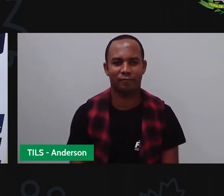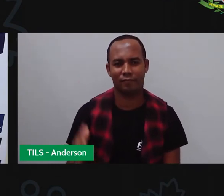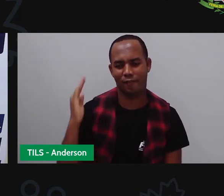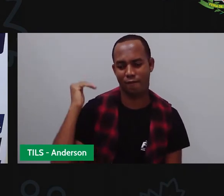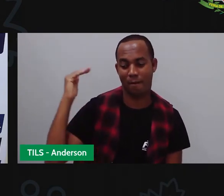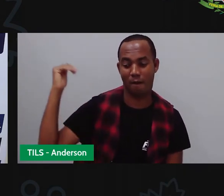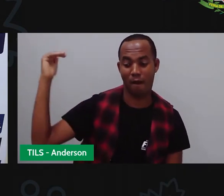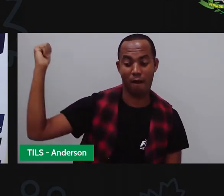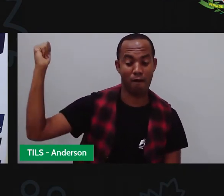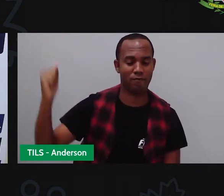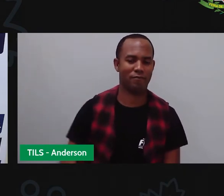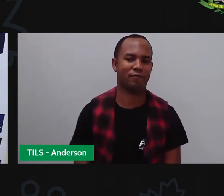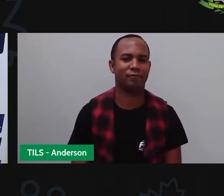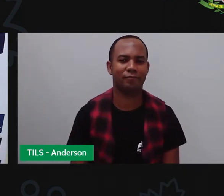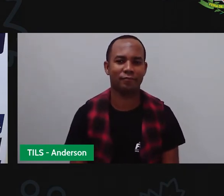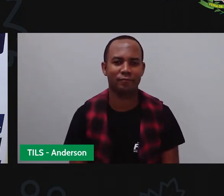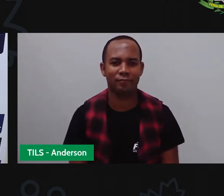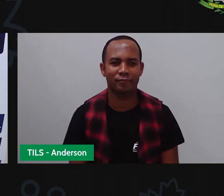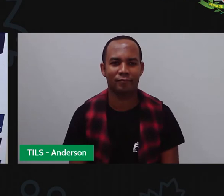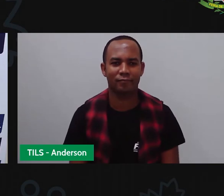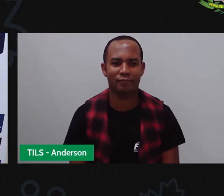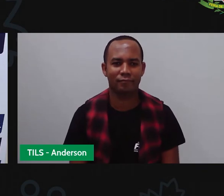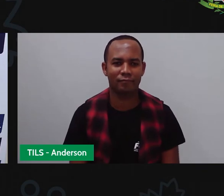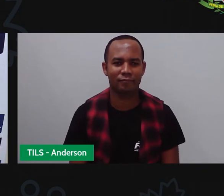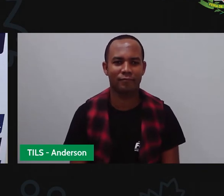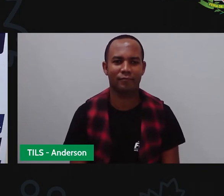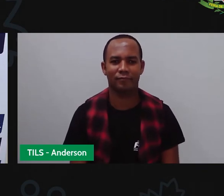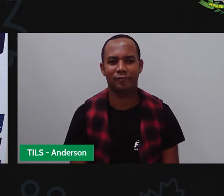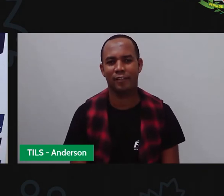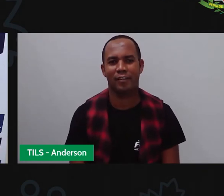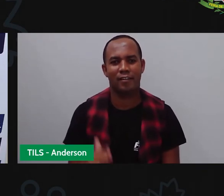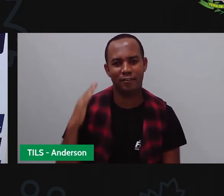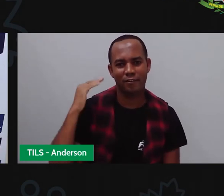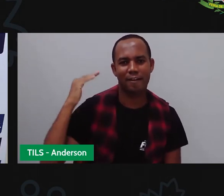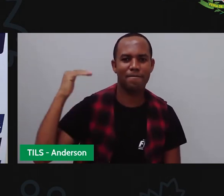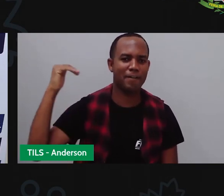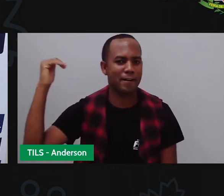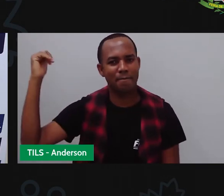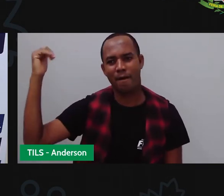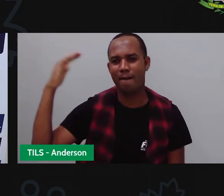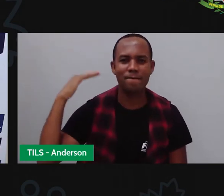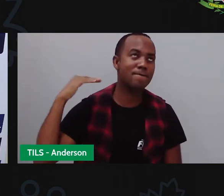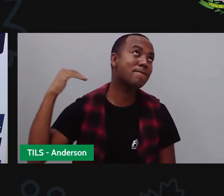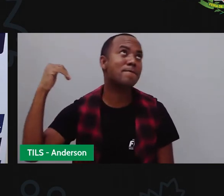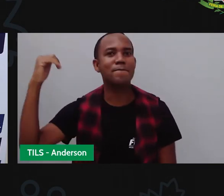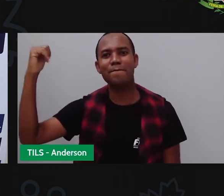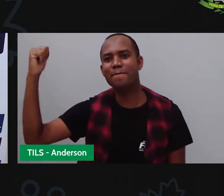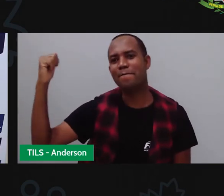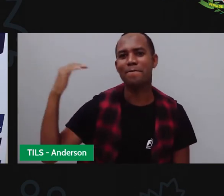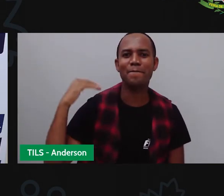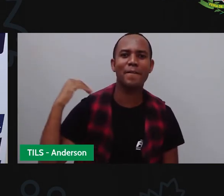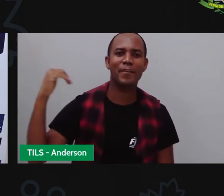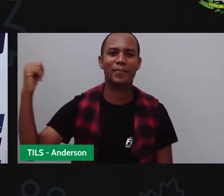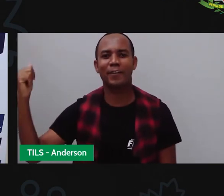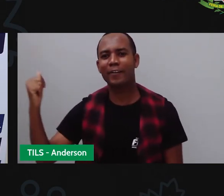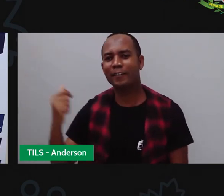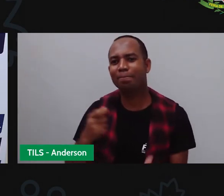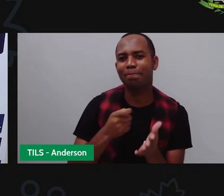Famosa. Ninguém vai se dar com a gente, Anderson, porque o céu é o limite, senhor. É?